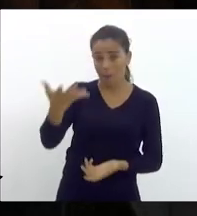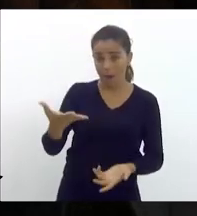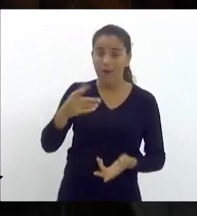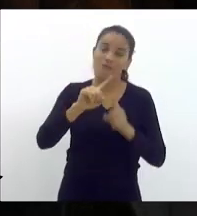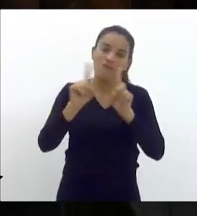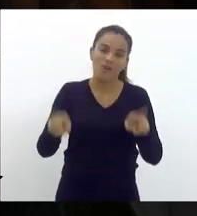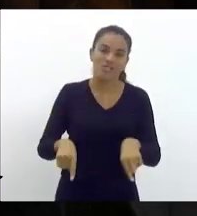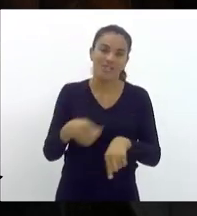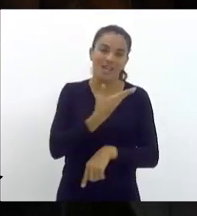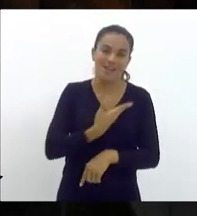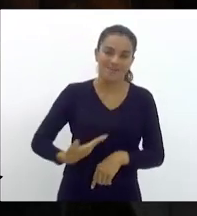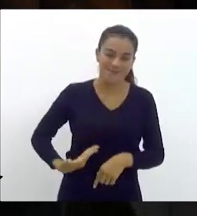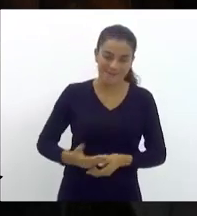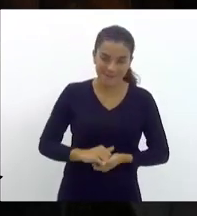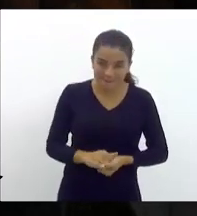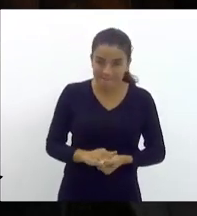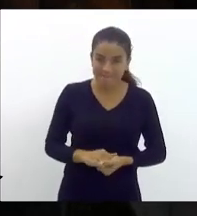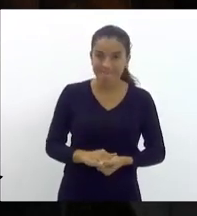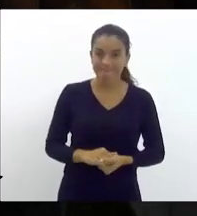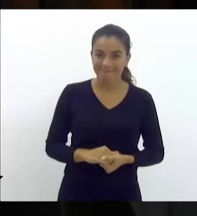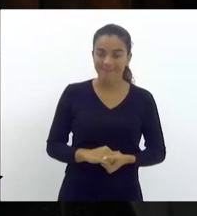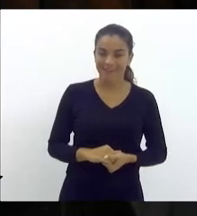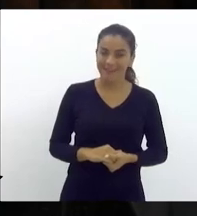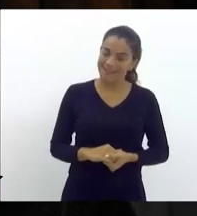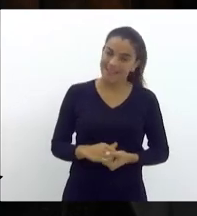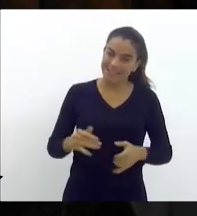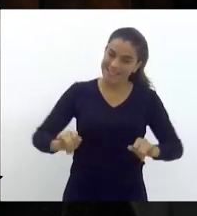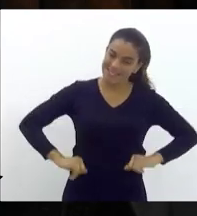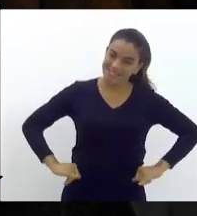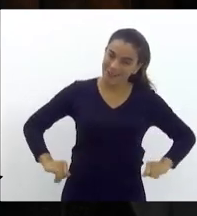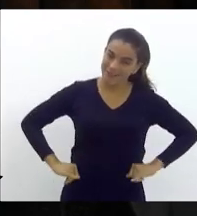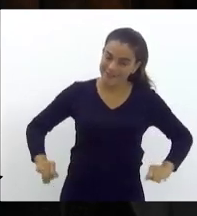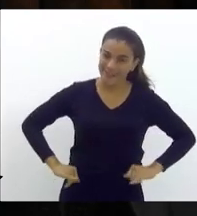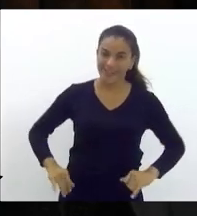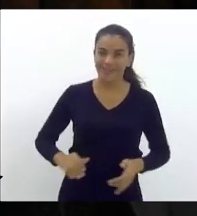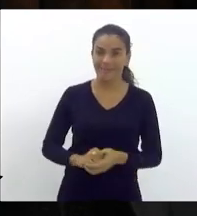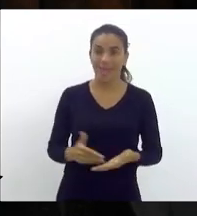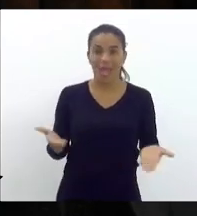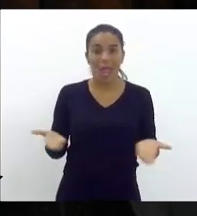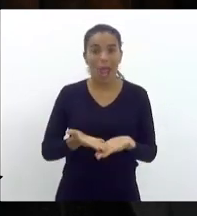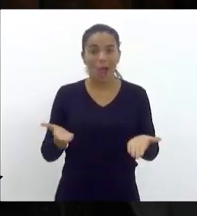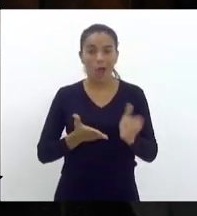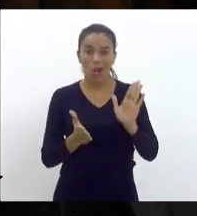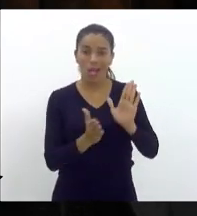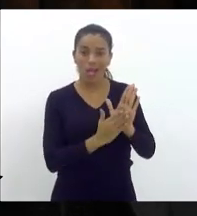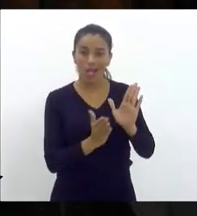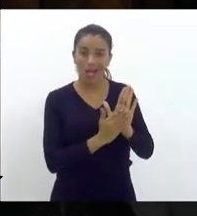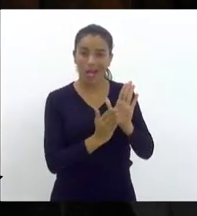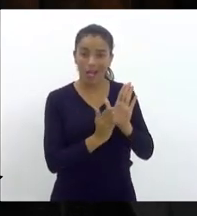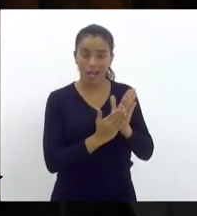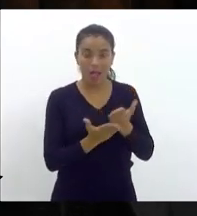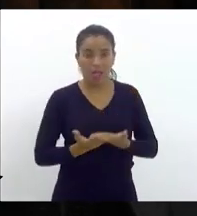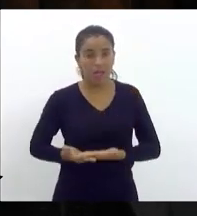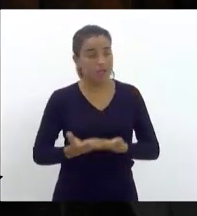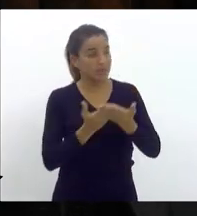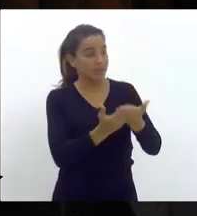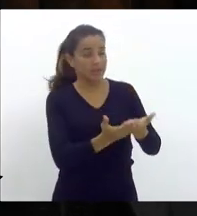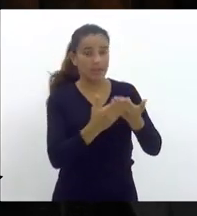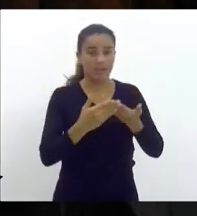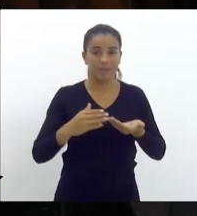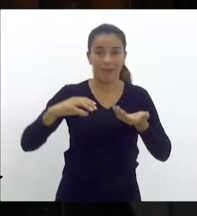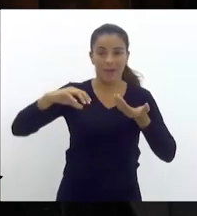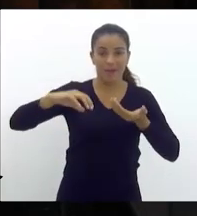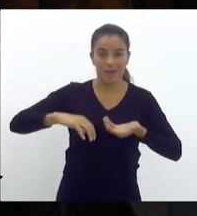públicos. Imaginaríamos agora que, na proposta inicial encaminhada para a Câmara,